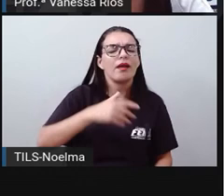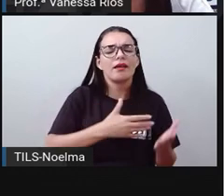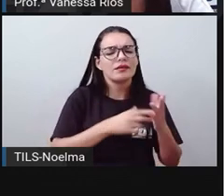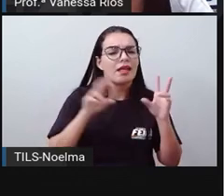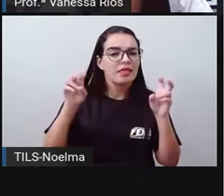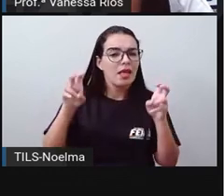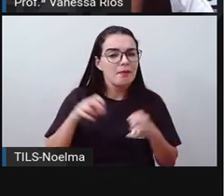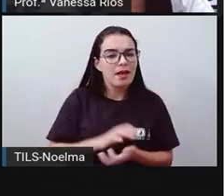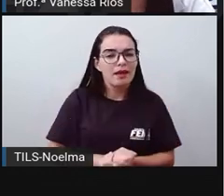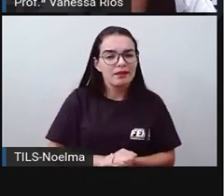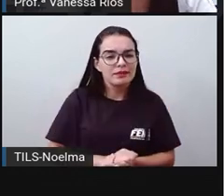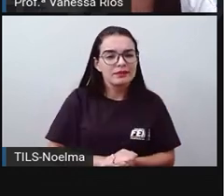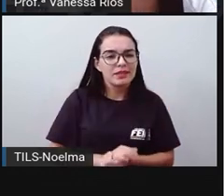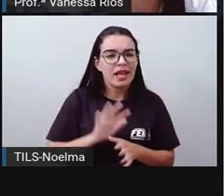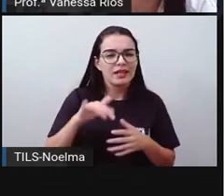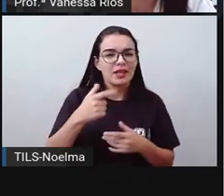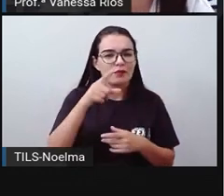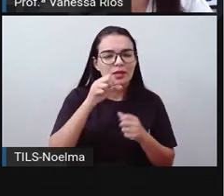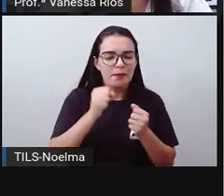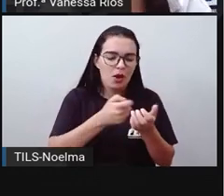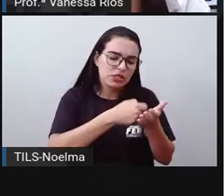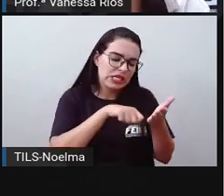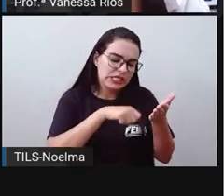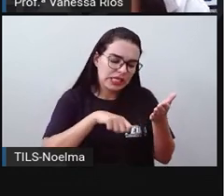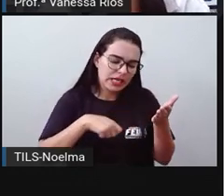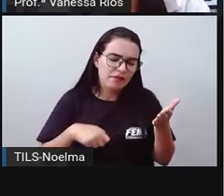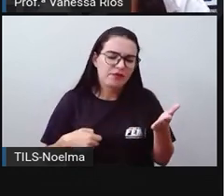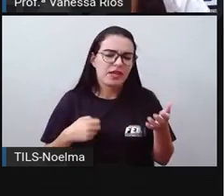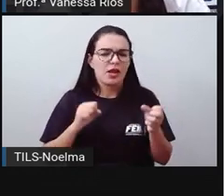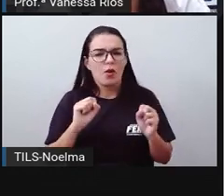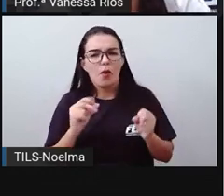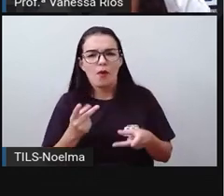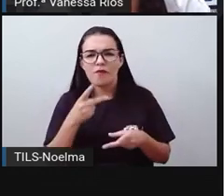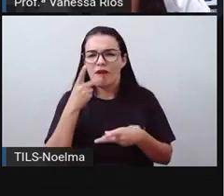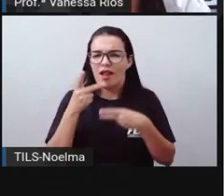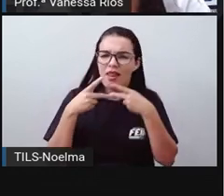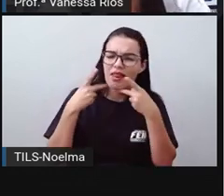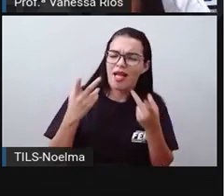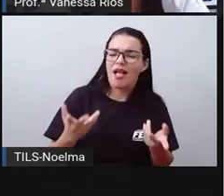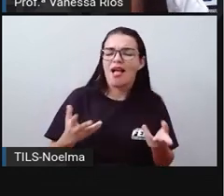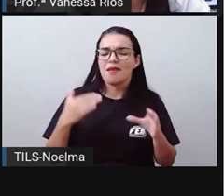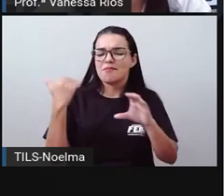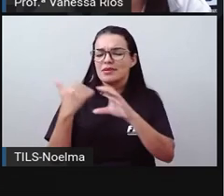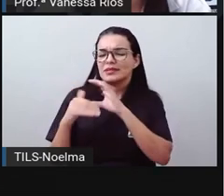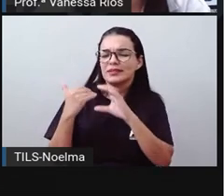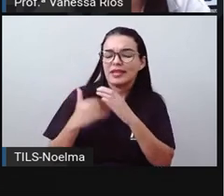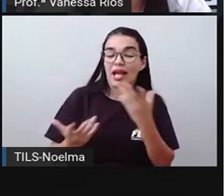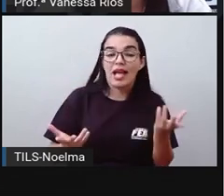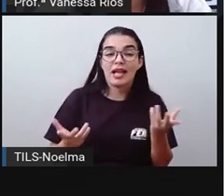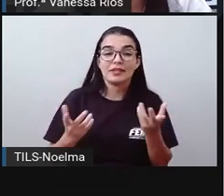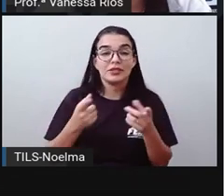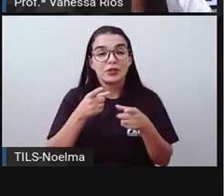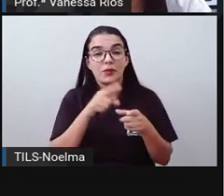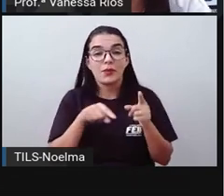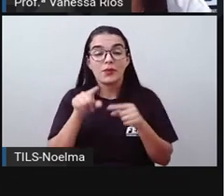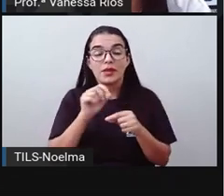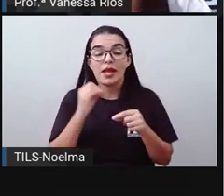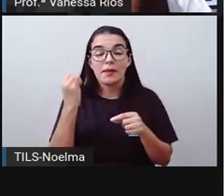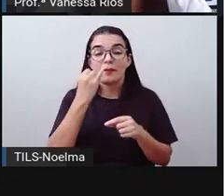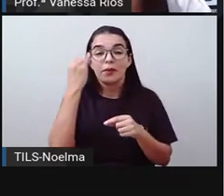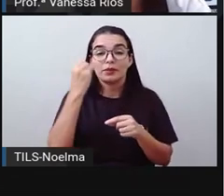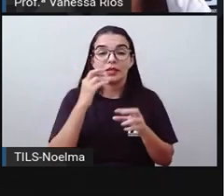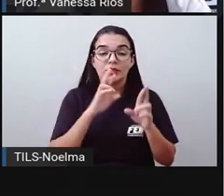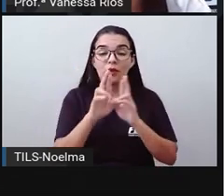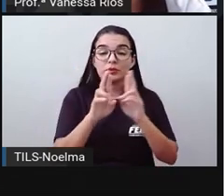sobre isso? Que tal escrever ou que tal falar, não é, se expressar sobre esta importância do